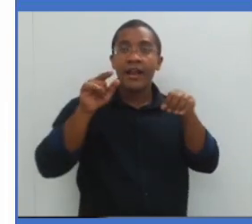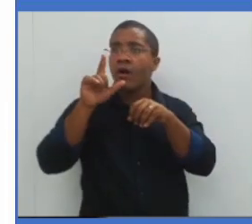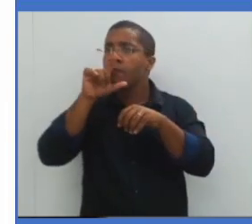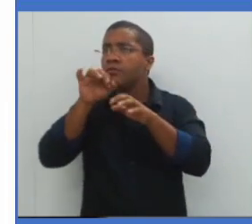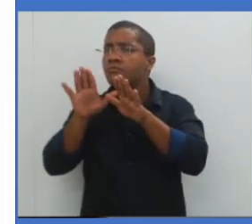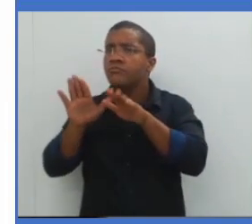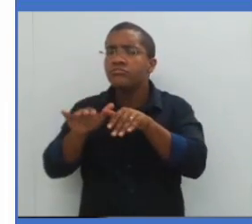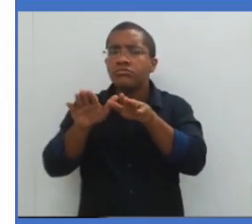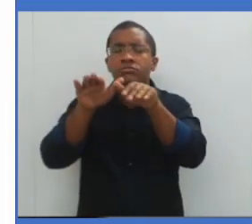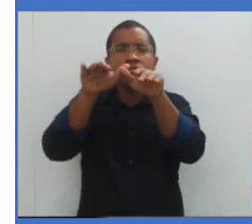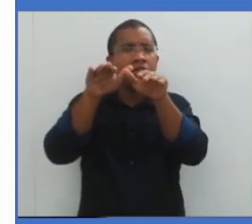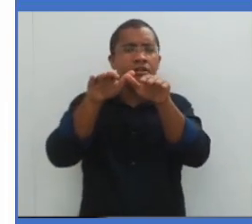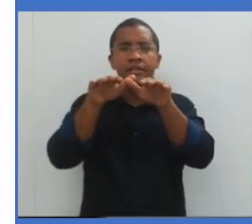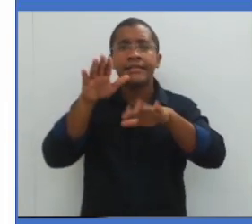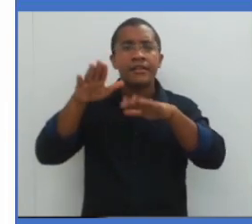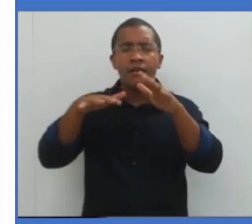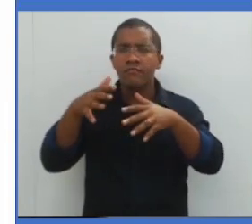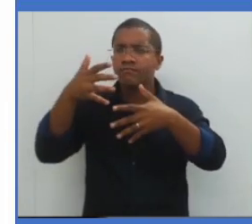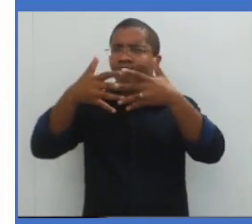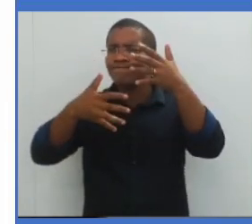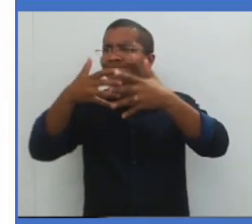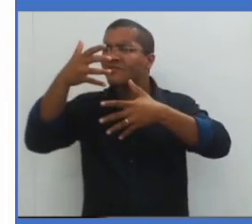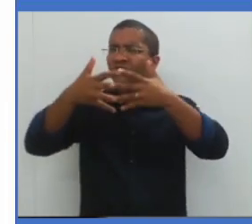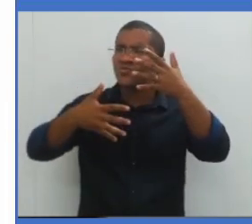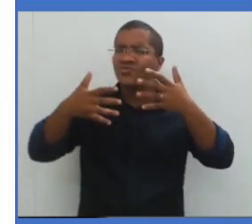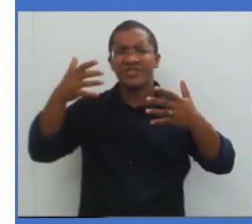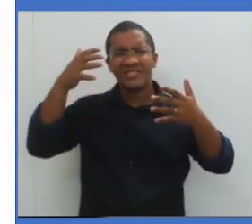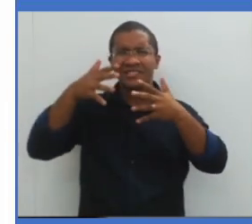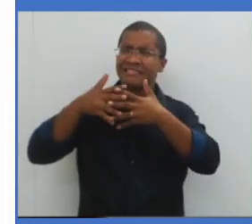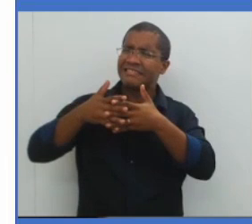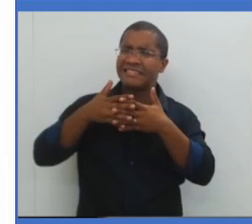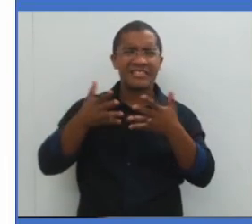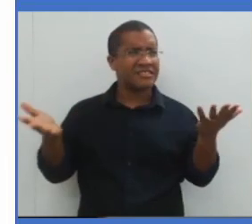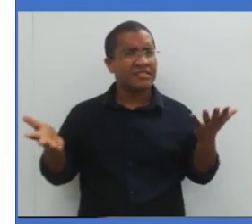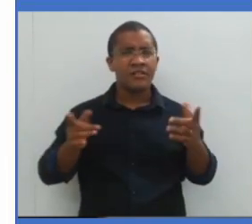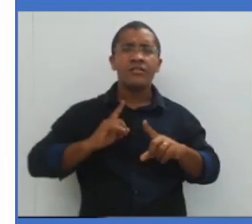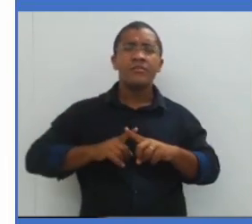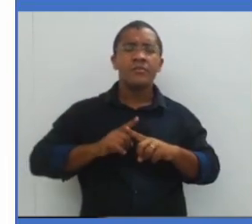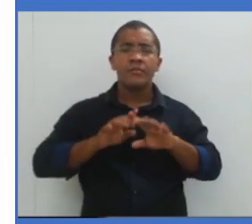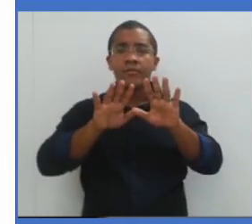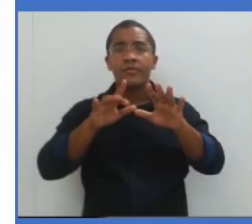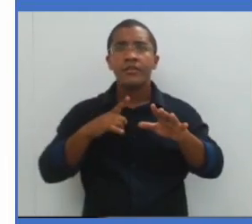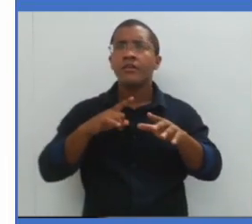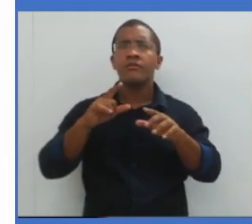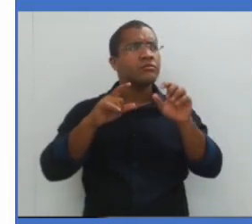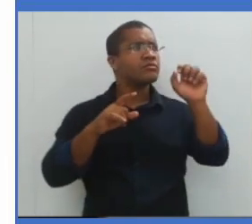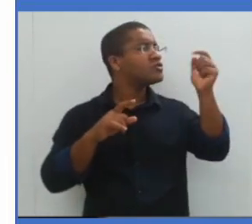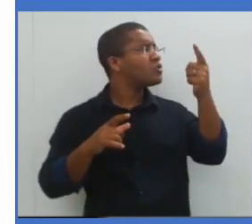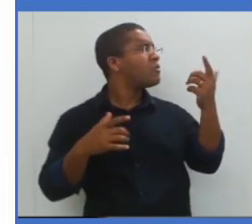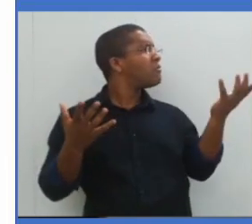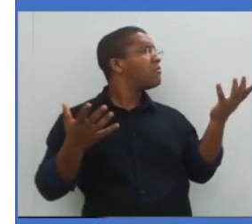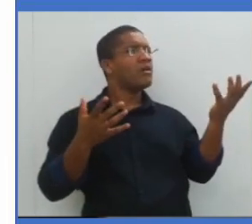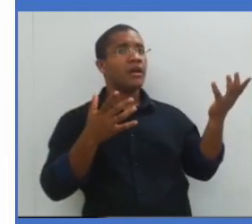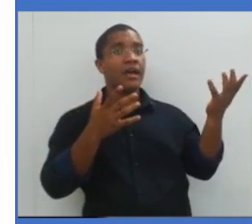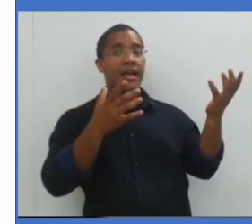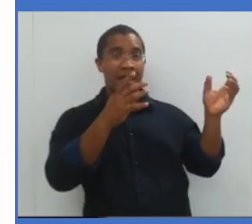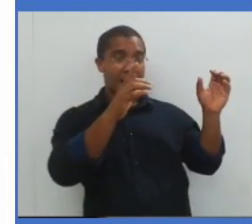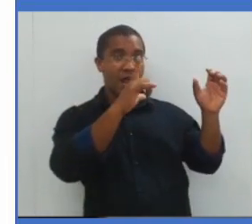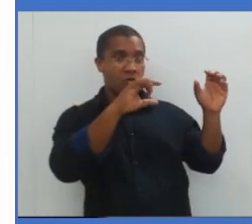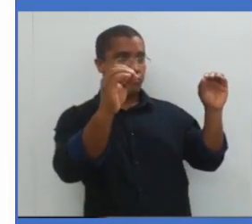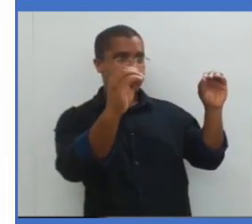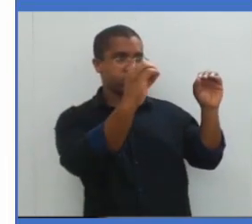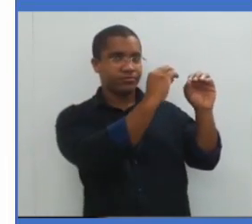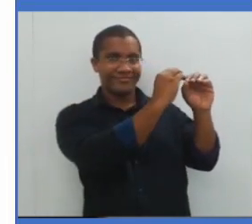imagem, ela pode se comportar de maneira confusa. É claro. Cadê o Sol? A Lua está na frente.